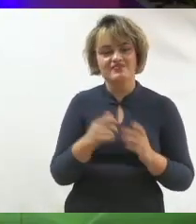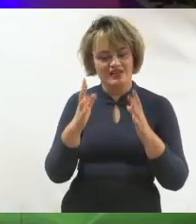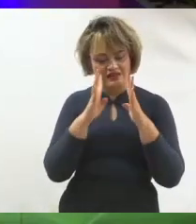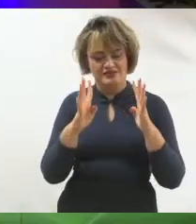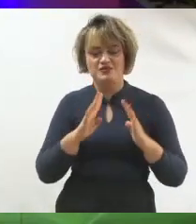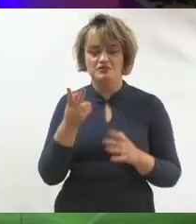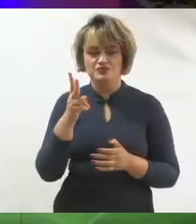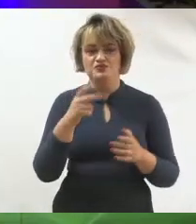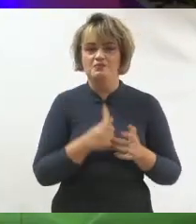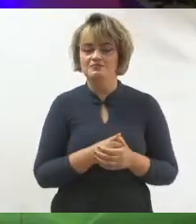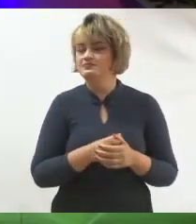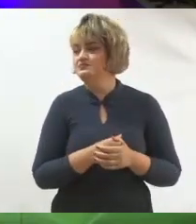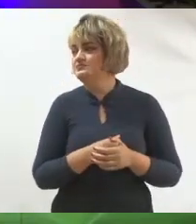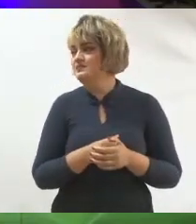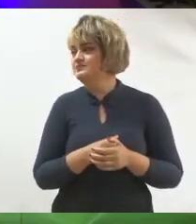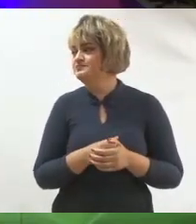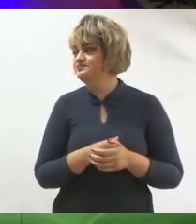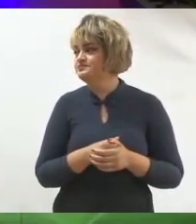E aí eu continuo.